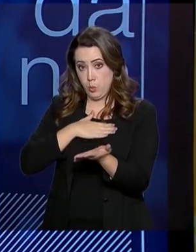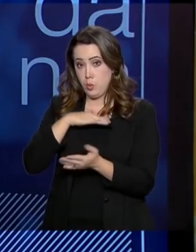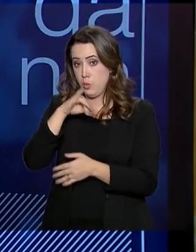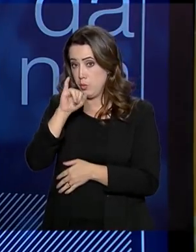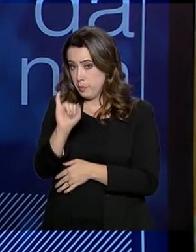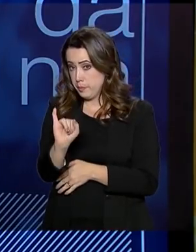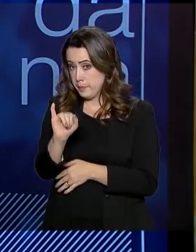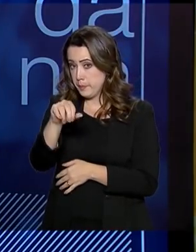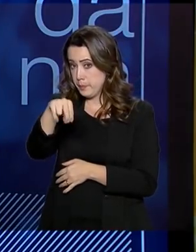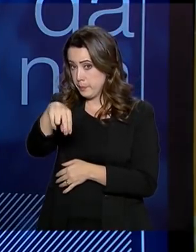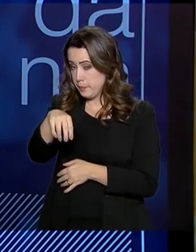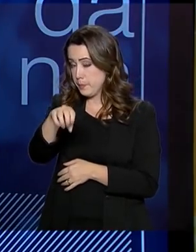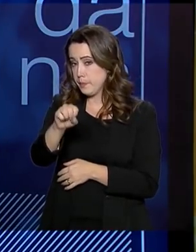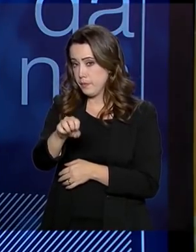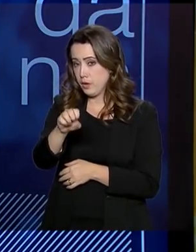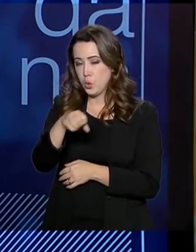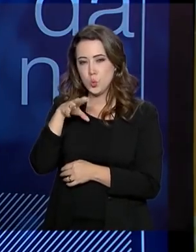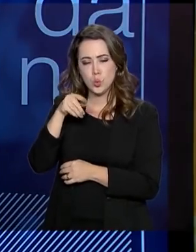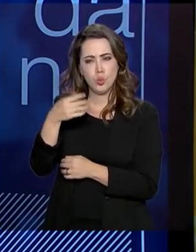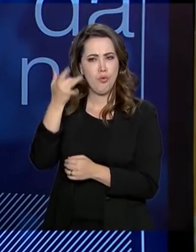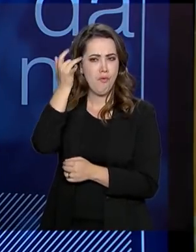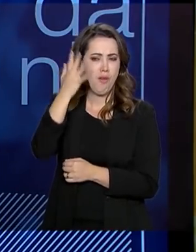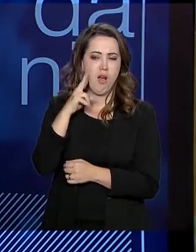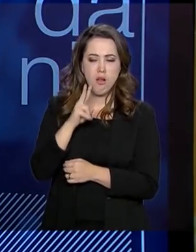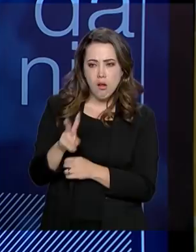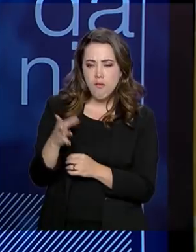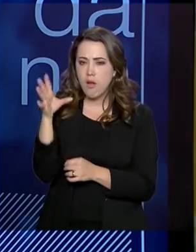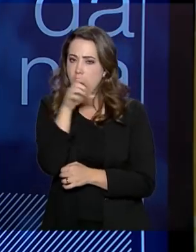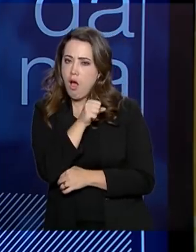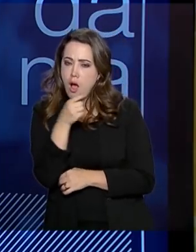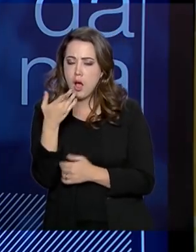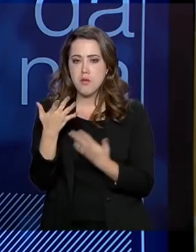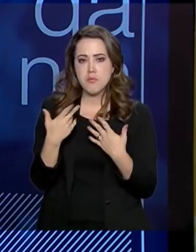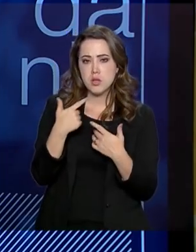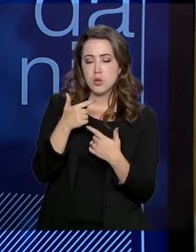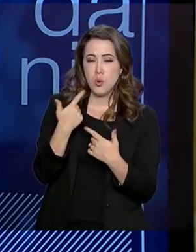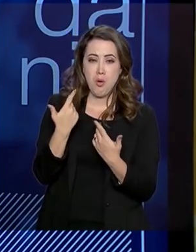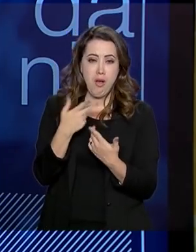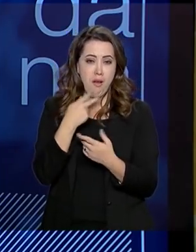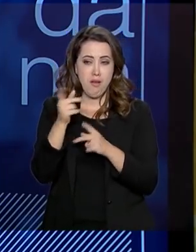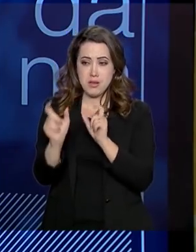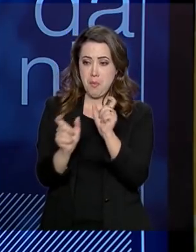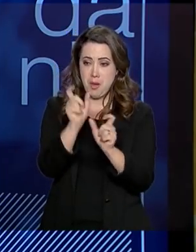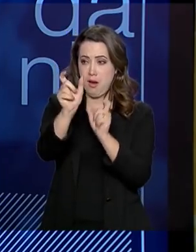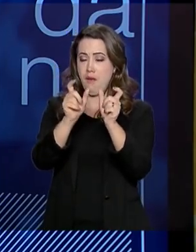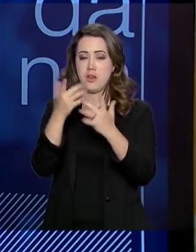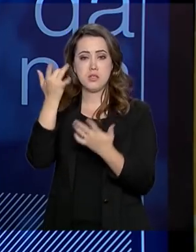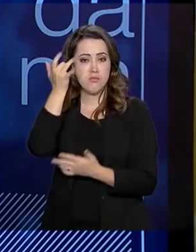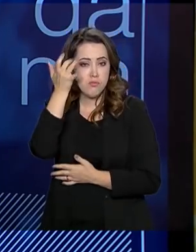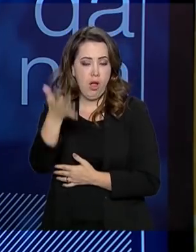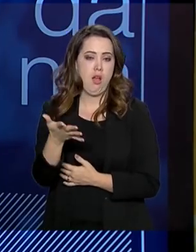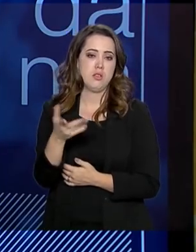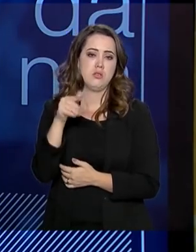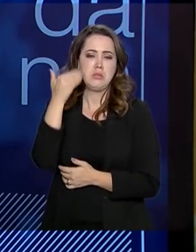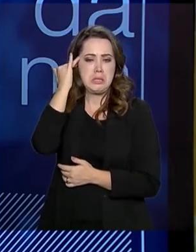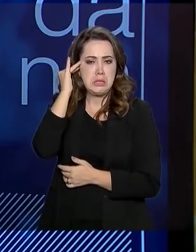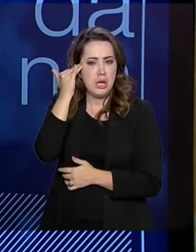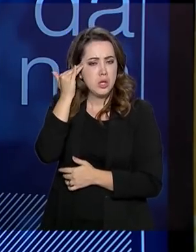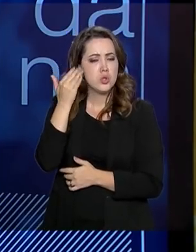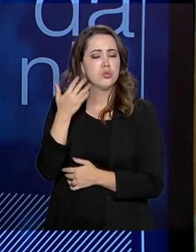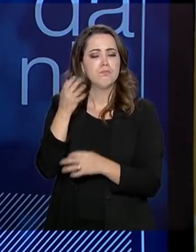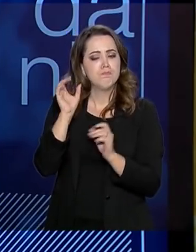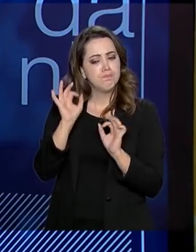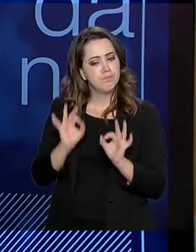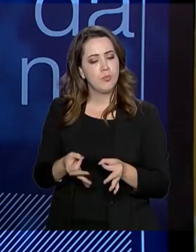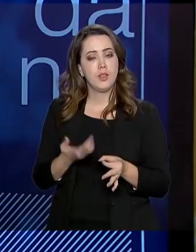informações na primeira tela, com ícones intuitivos, com linguajar e uma forma de acesso que o cidadão consiga perceber.